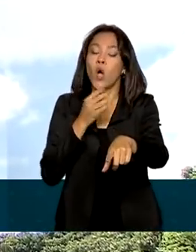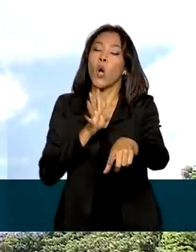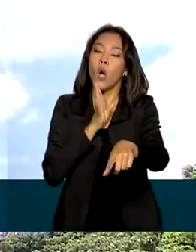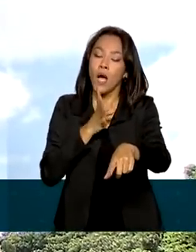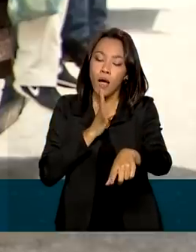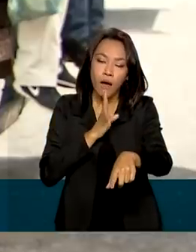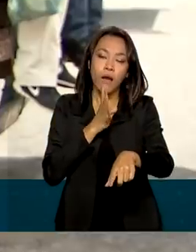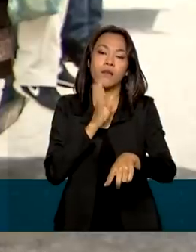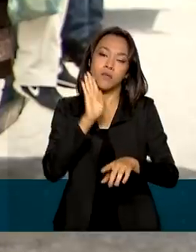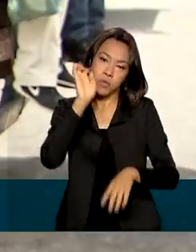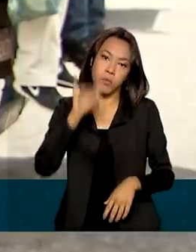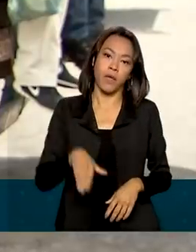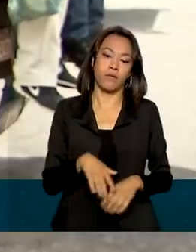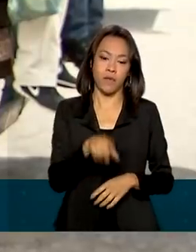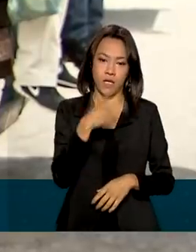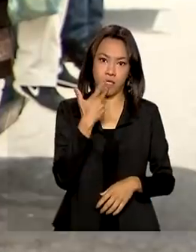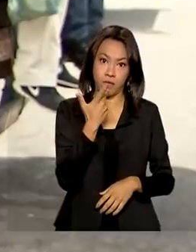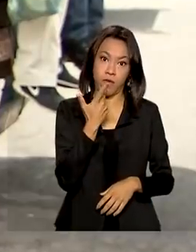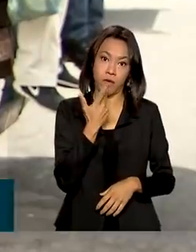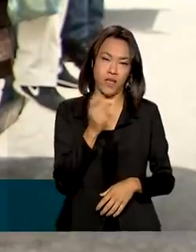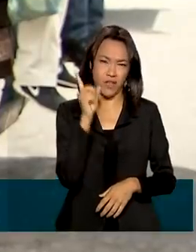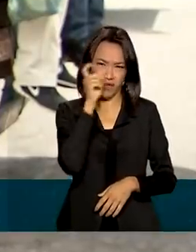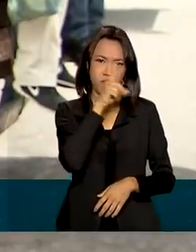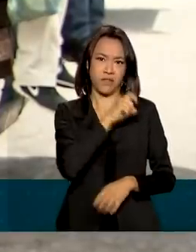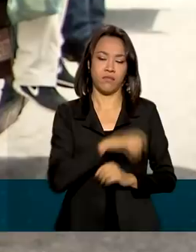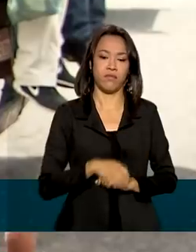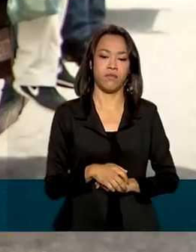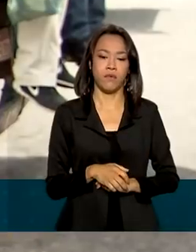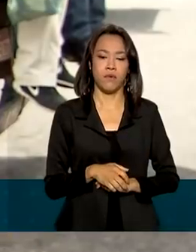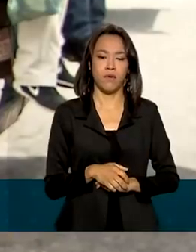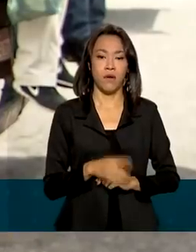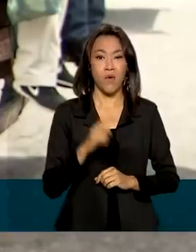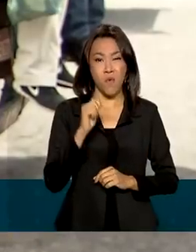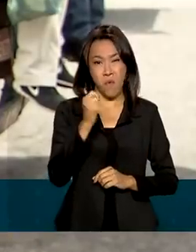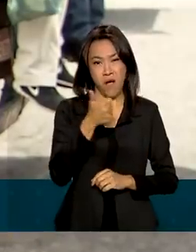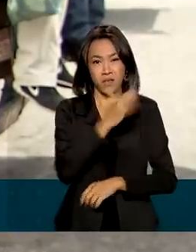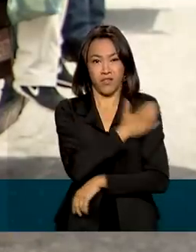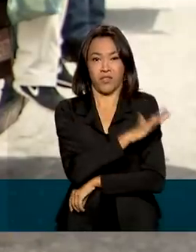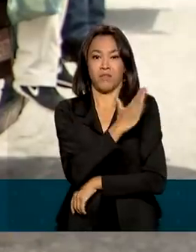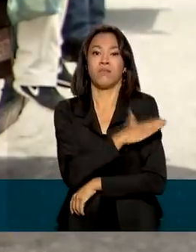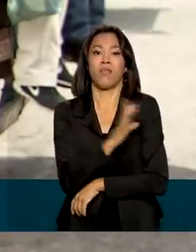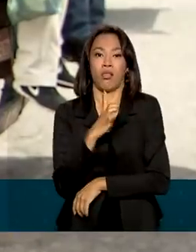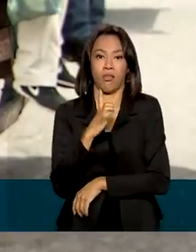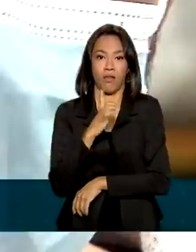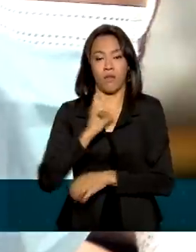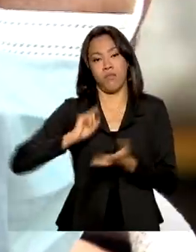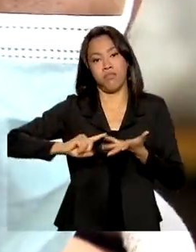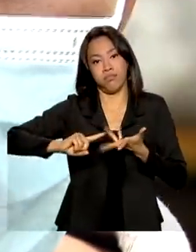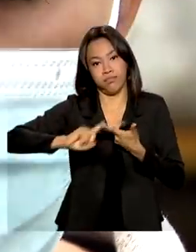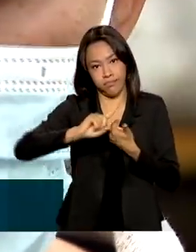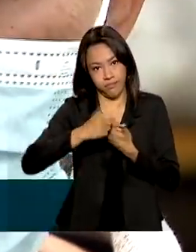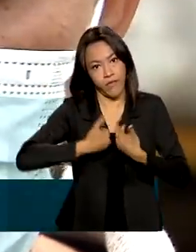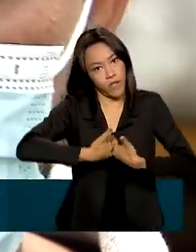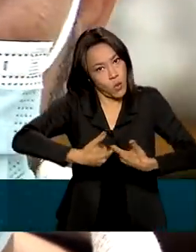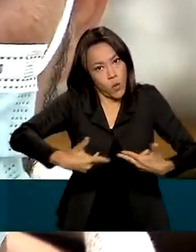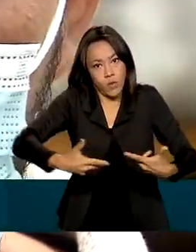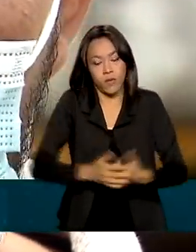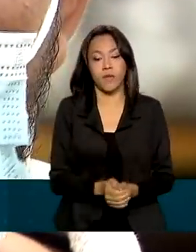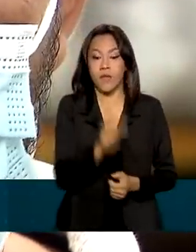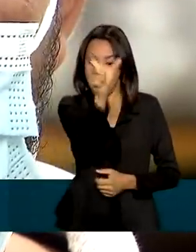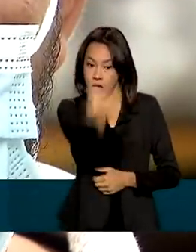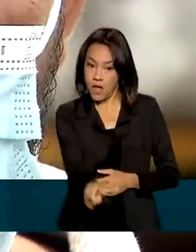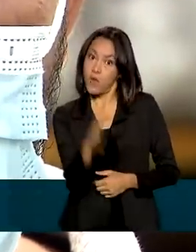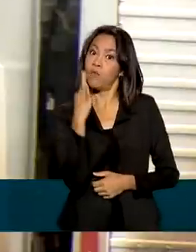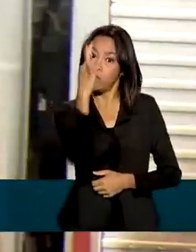essa realidade. Muito difícil, quase indiscriminado por conta de muitas coisas. Agora o futuro do Alan